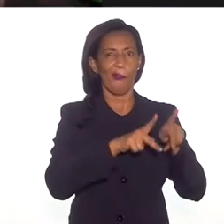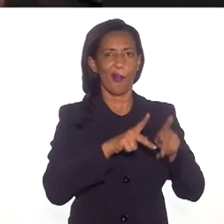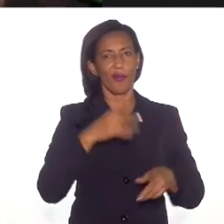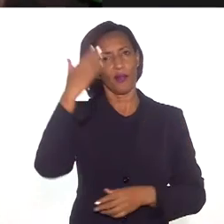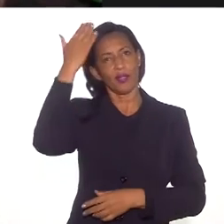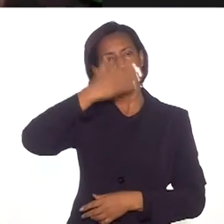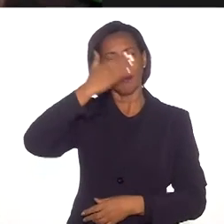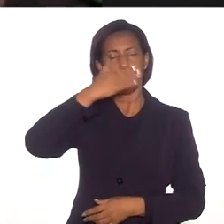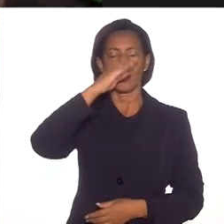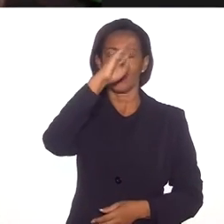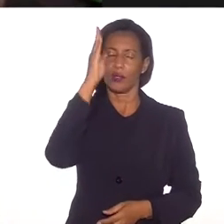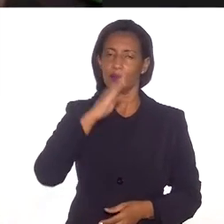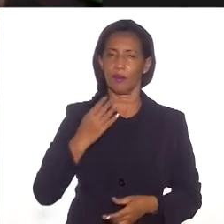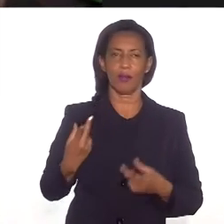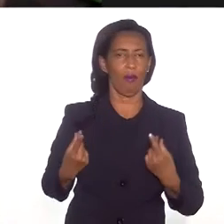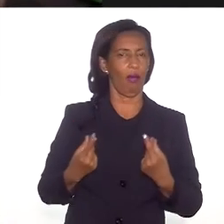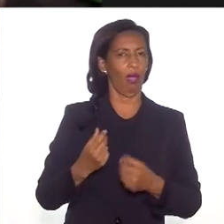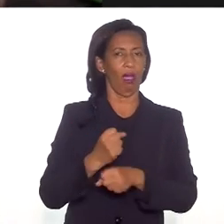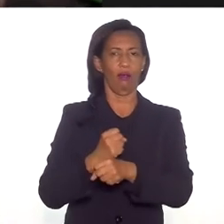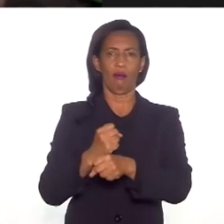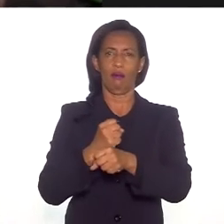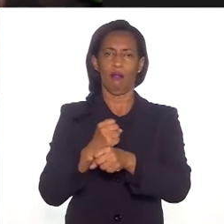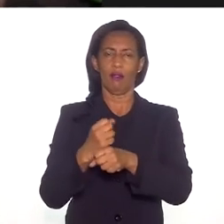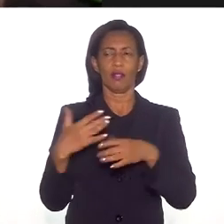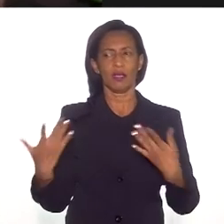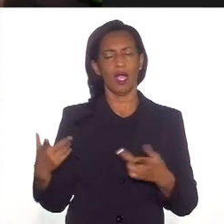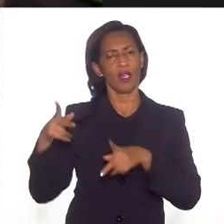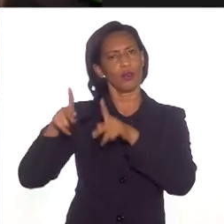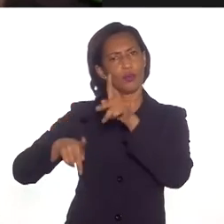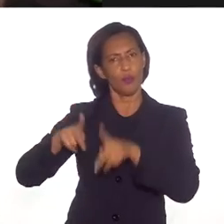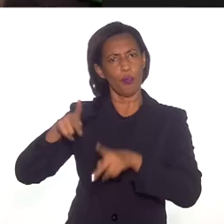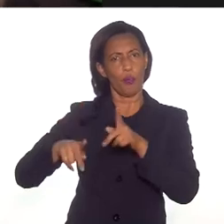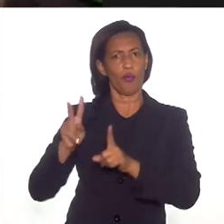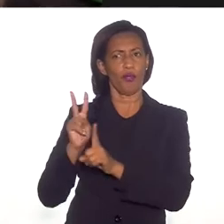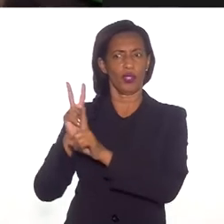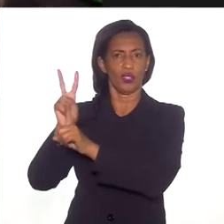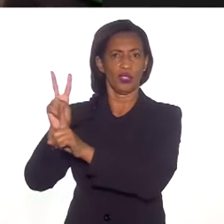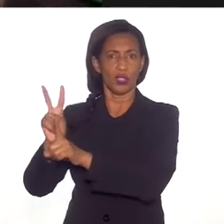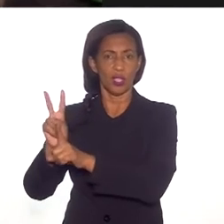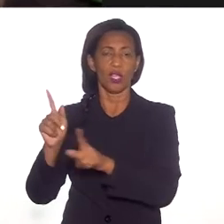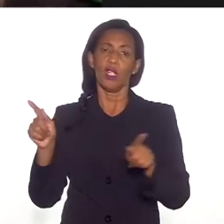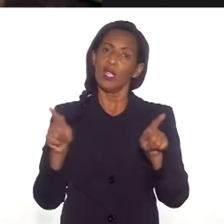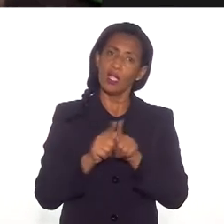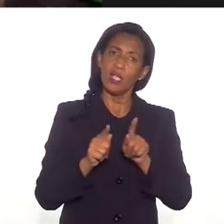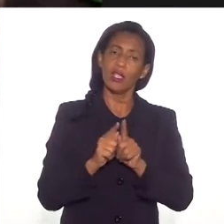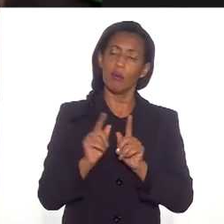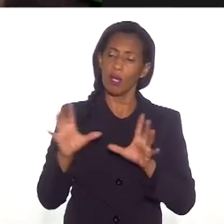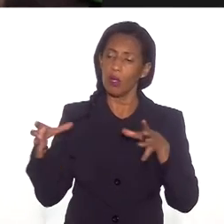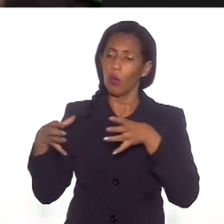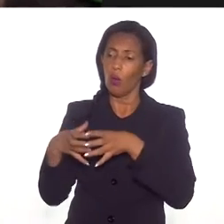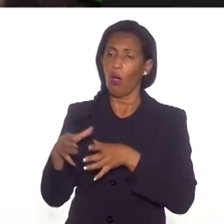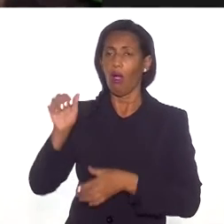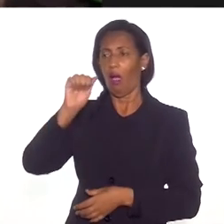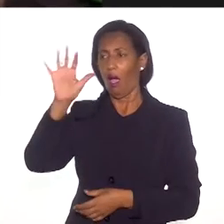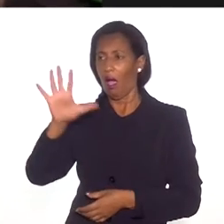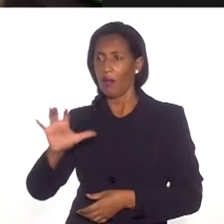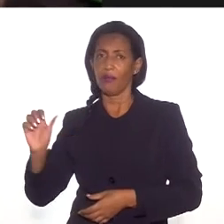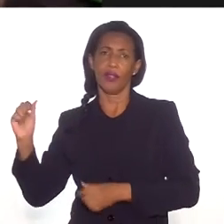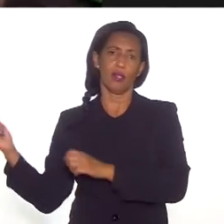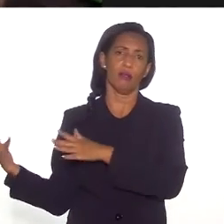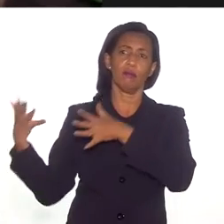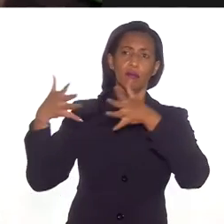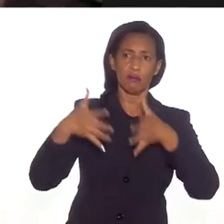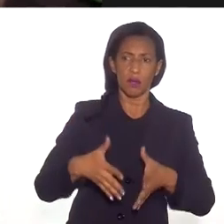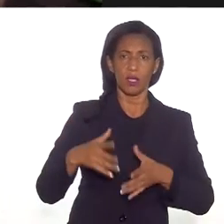que estão presentes no Brasil desde sempre, no caso, os povos indígenas e dos povos africanos que foram trazidos para cá